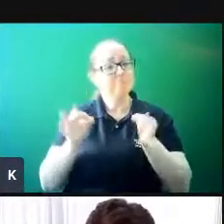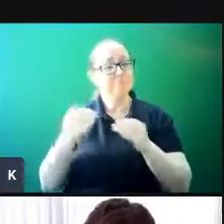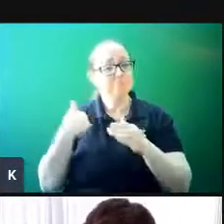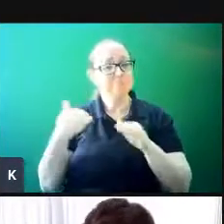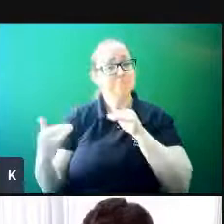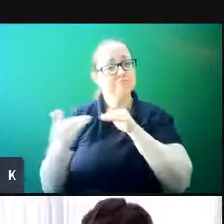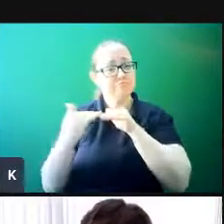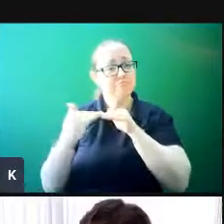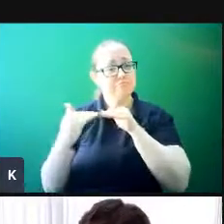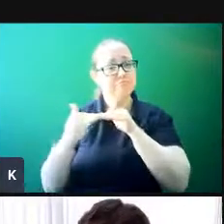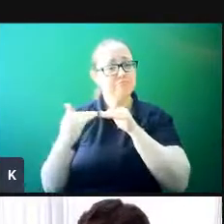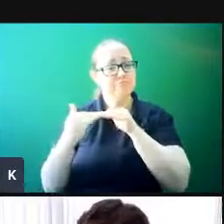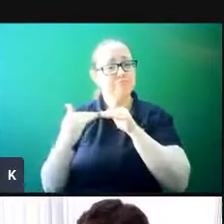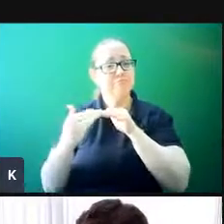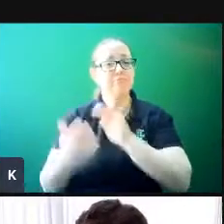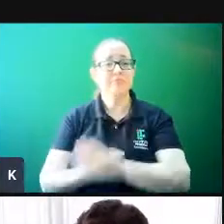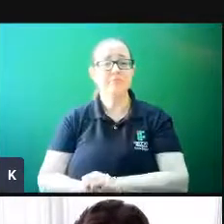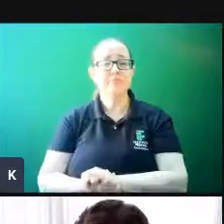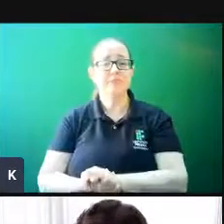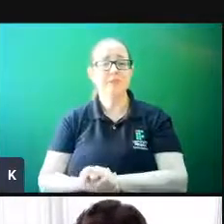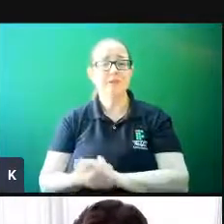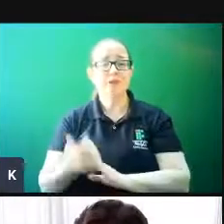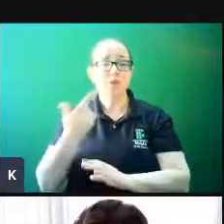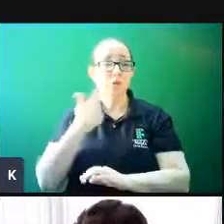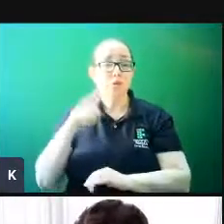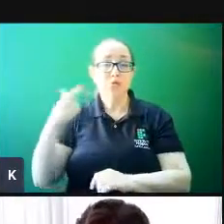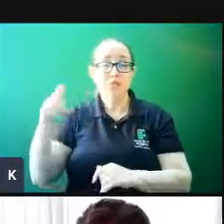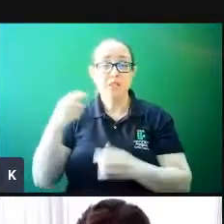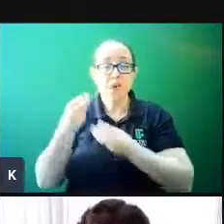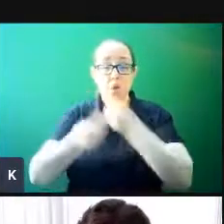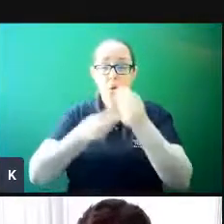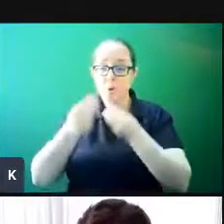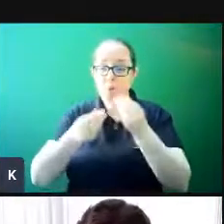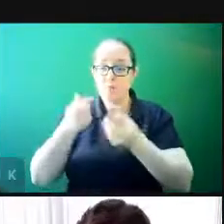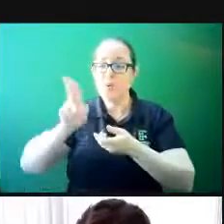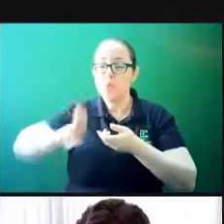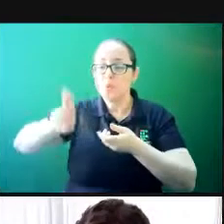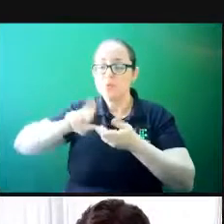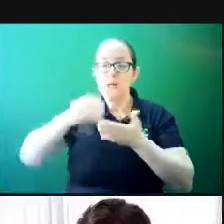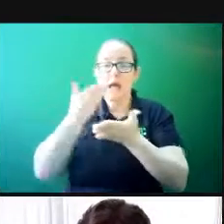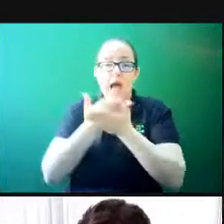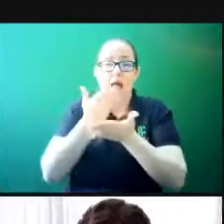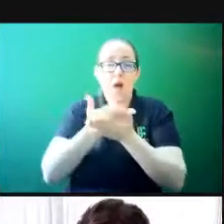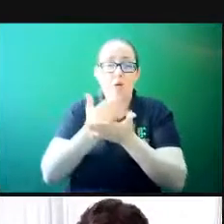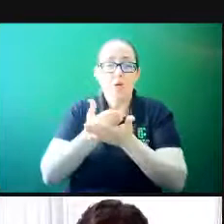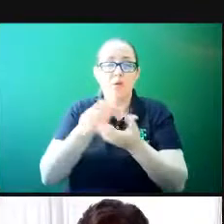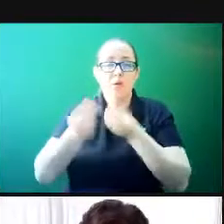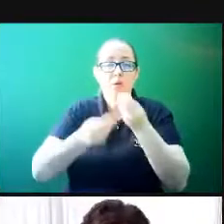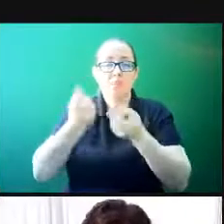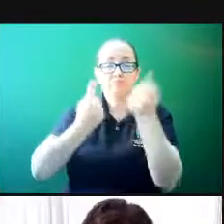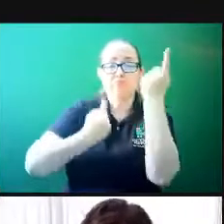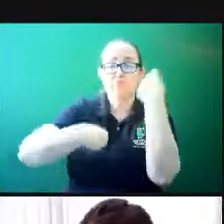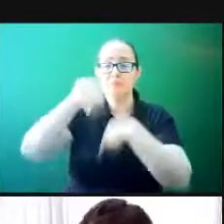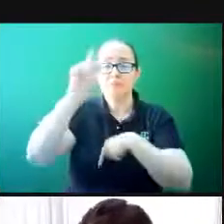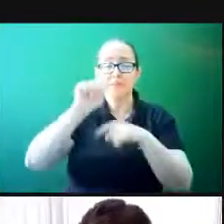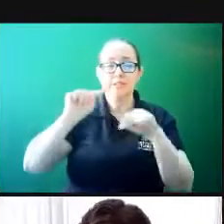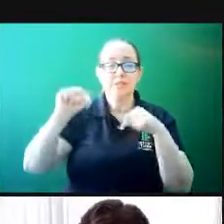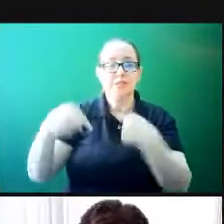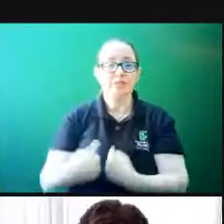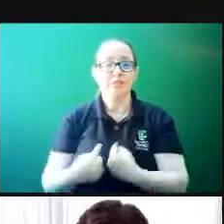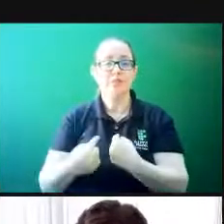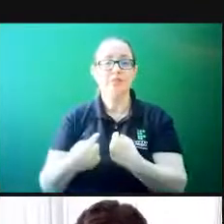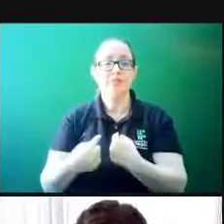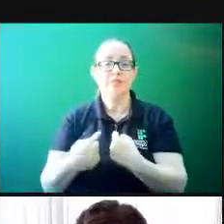sabe? Não tinha ferramentas para auxiliar nessa nova forma de dar aula, tive que superar vários desafios. E a gente